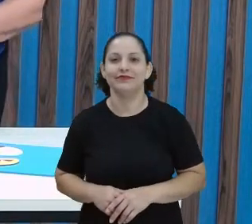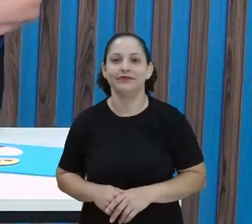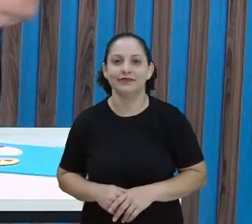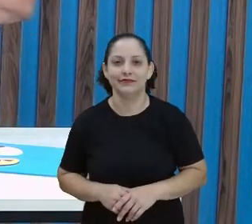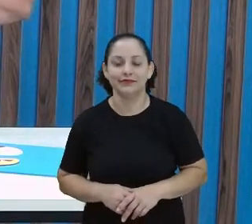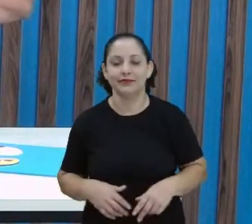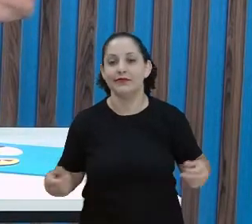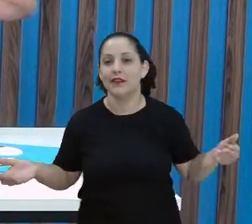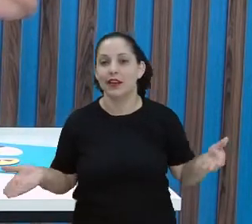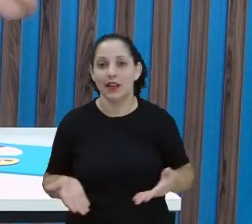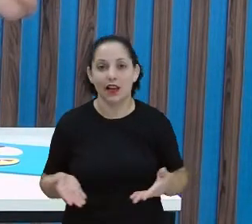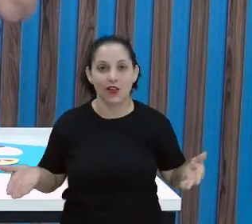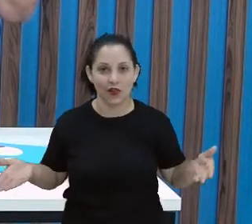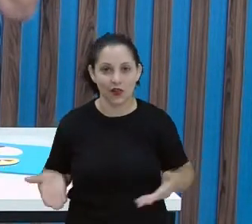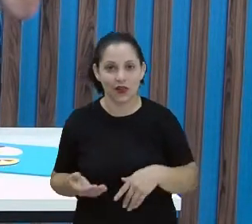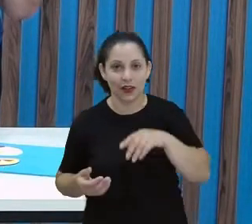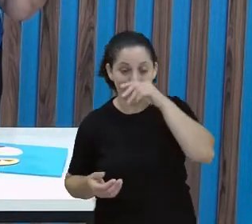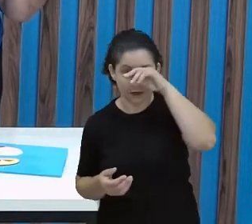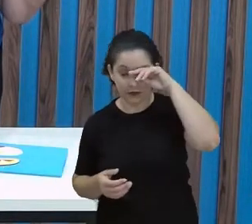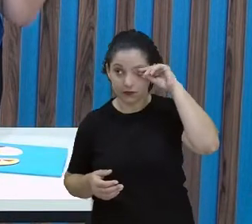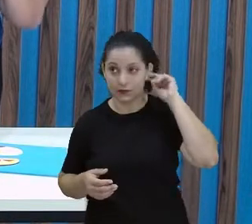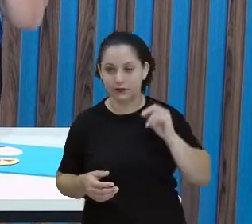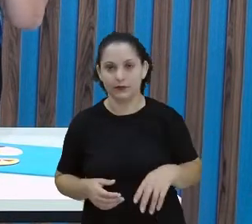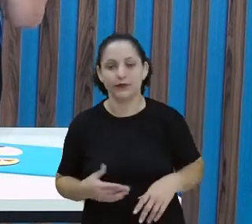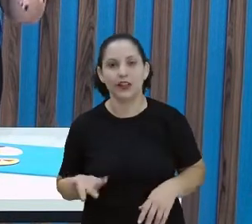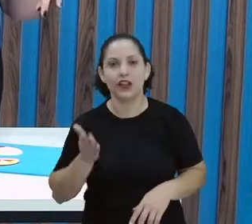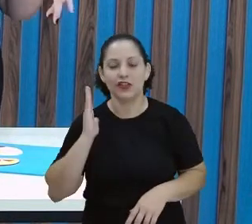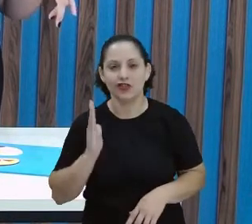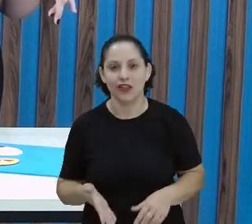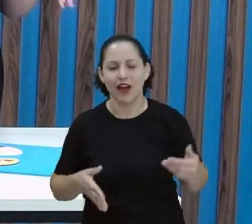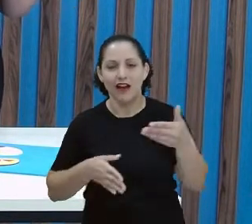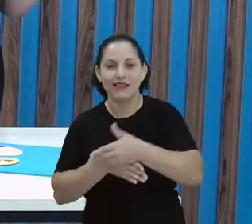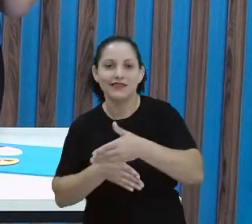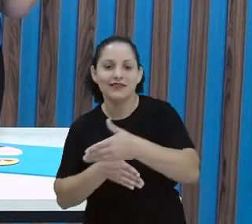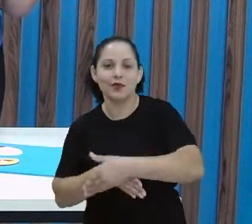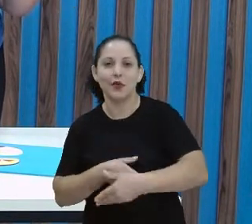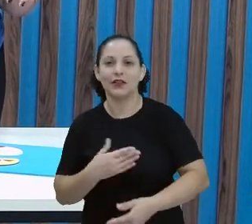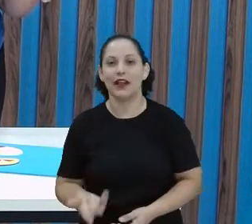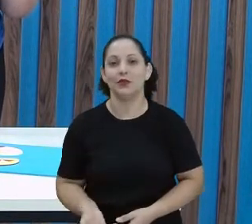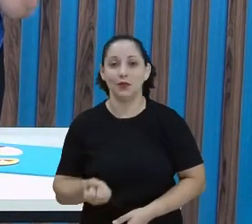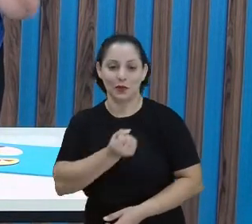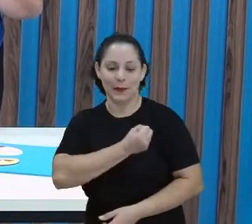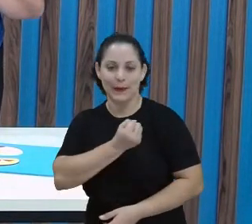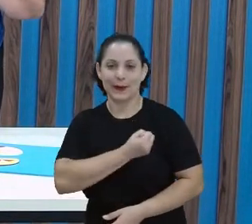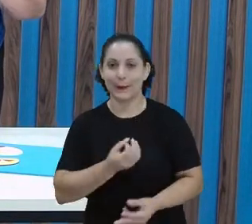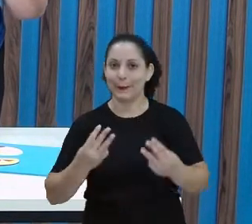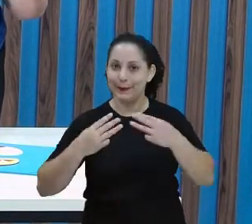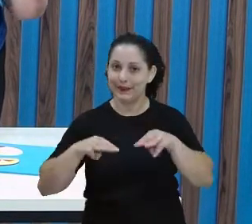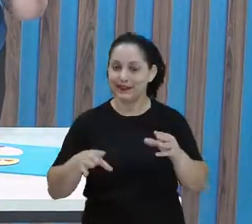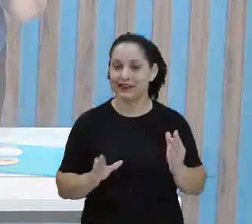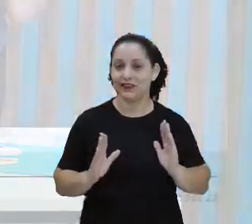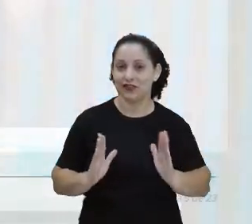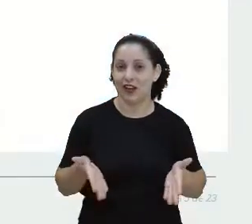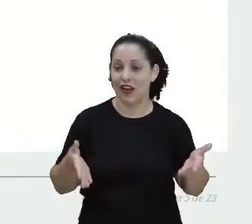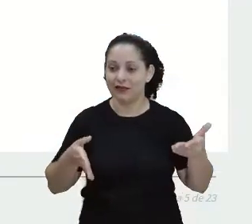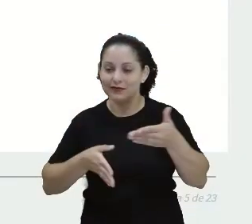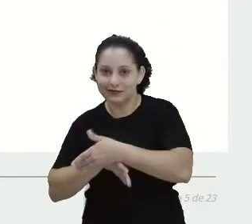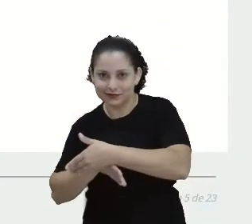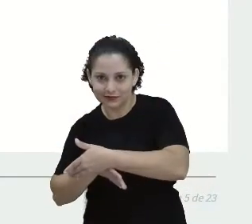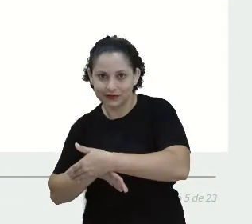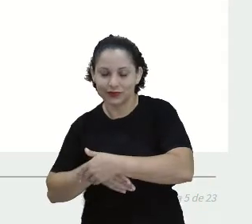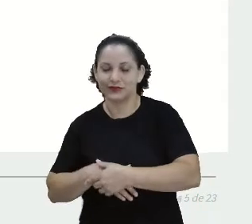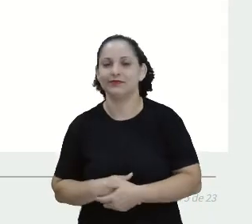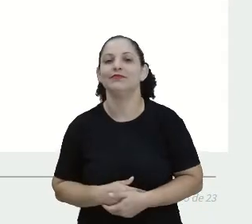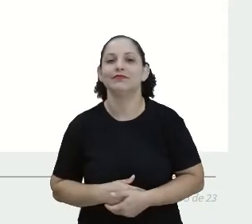E agora, olha aí, a gente já botou o REC, já botei a minha matrícula, né? E já entramos na Árvore do Livro.